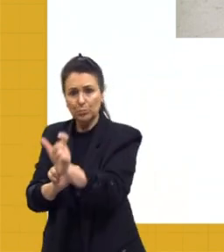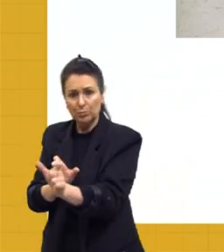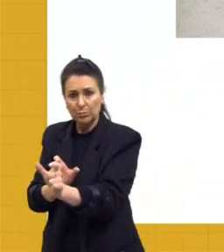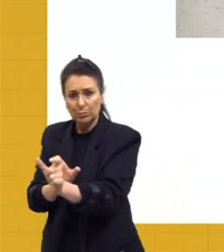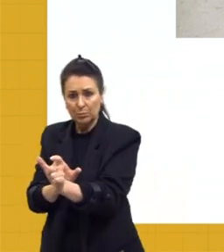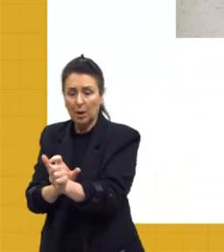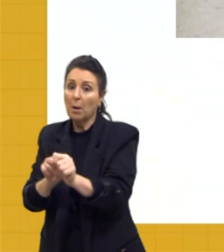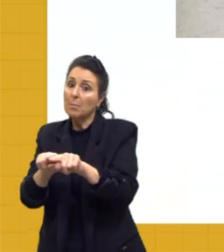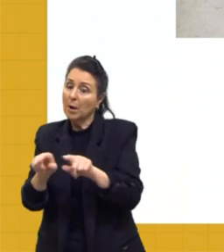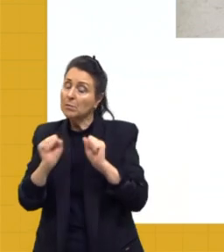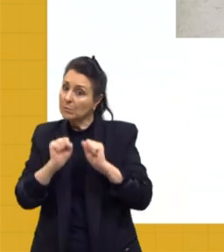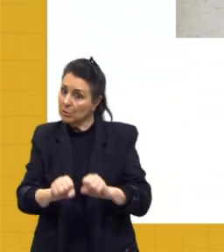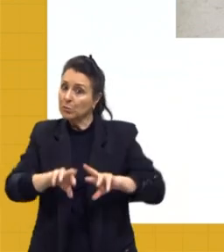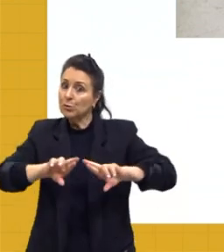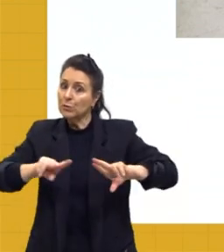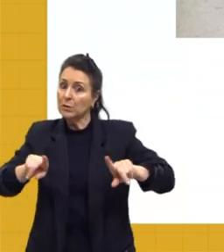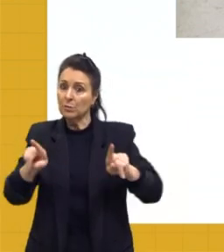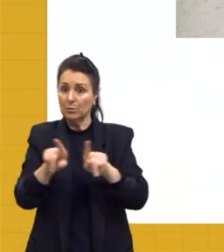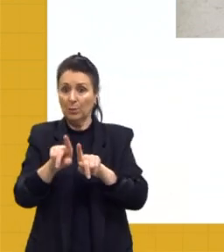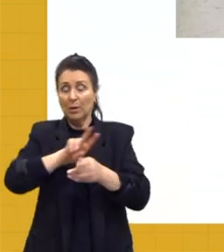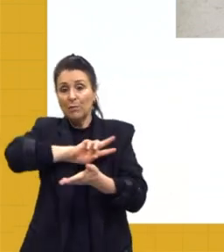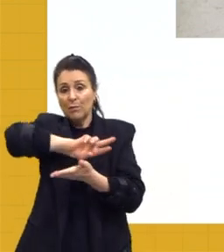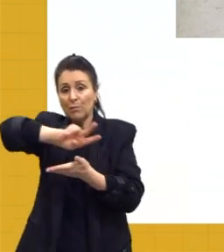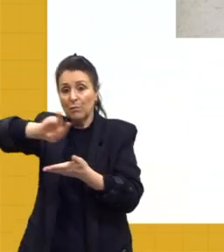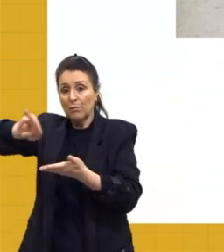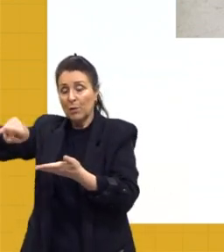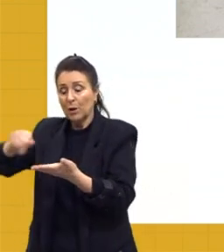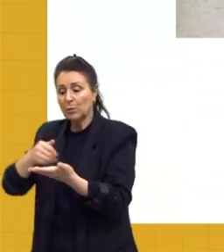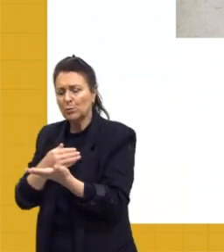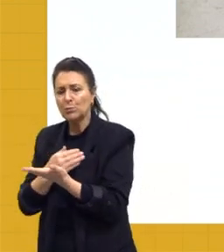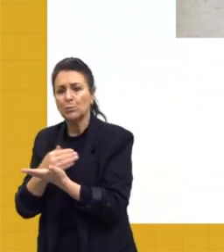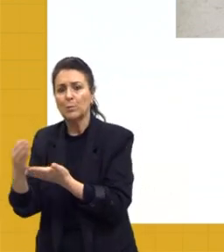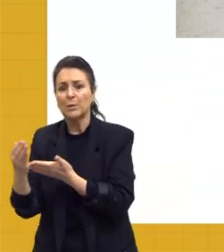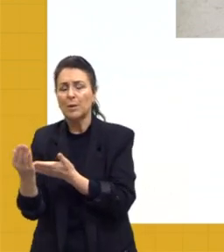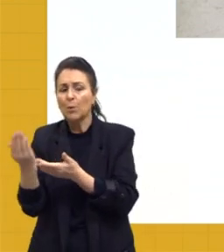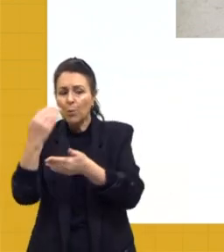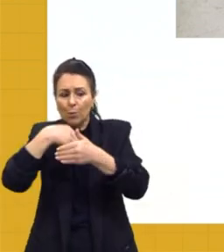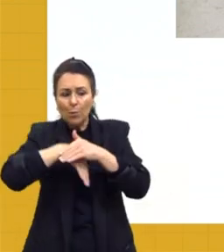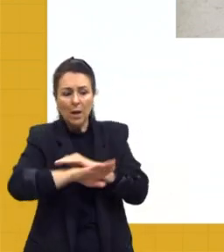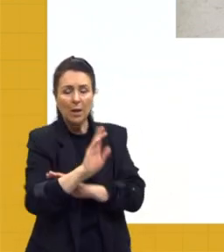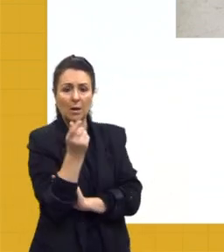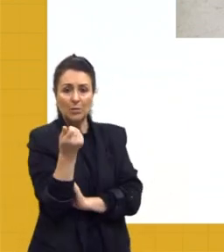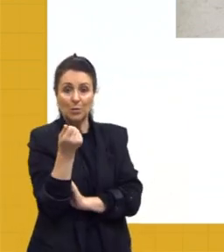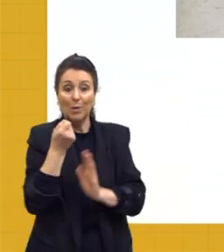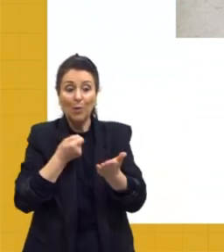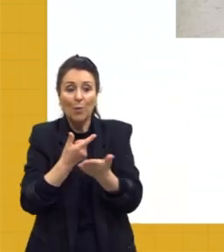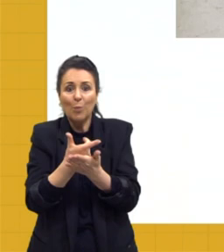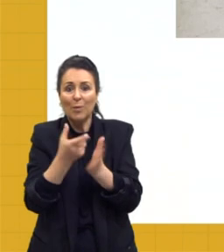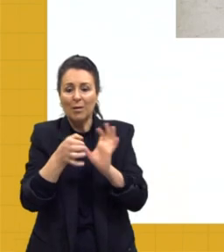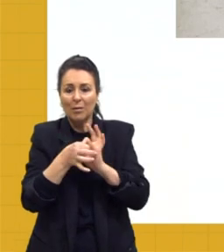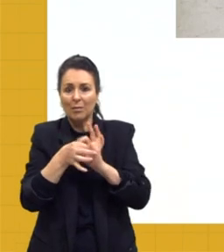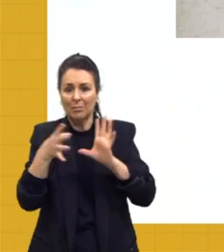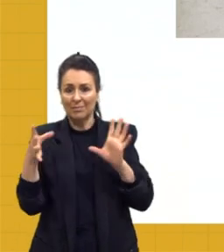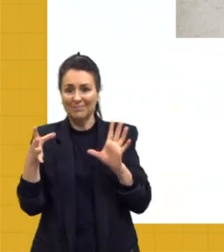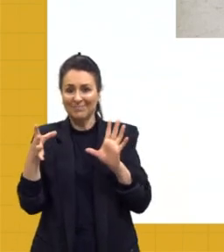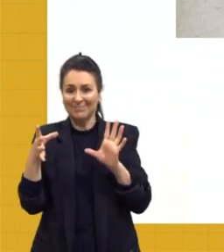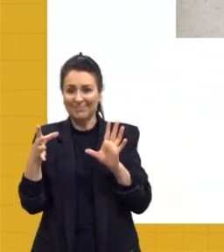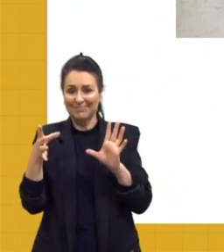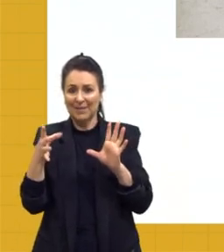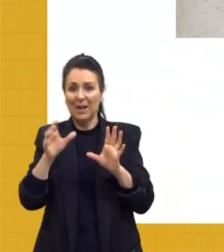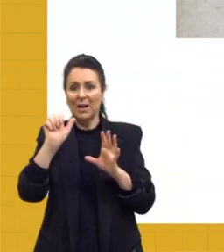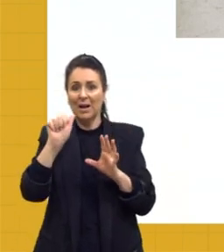diferente. E vários, então, começavam a juntar dinheiro para, em algum momento, poder comprar a sua liberdade, comprar a sua